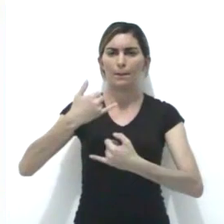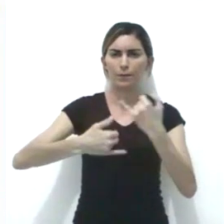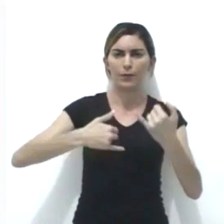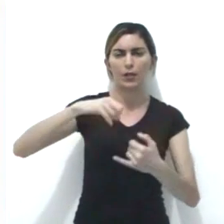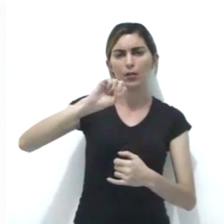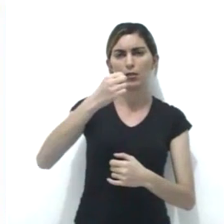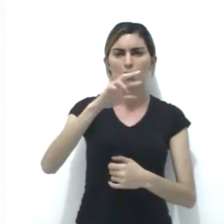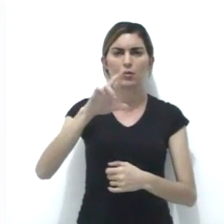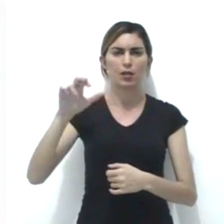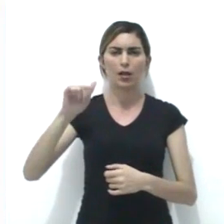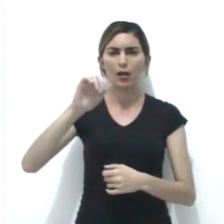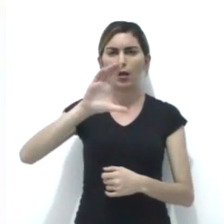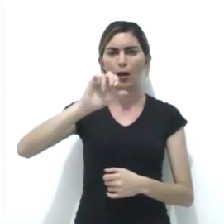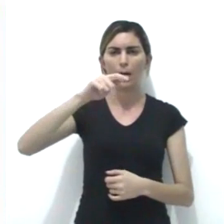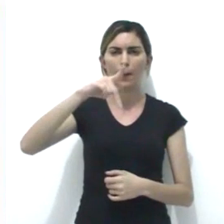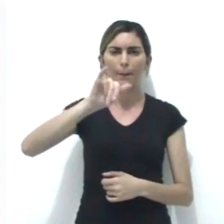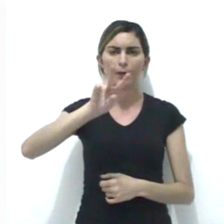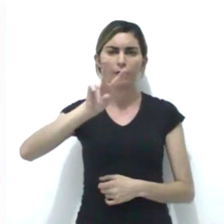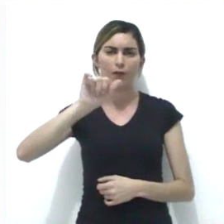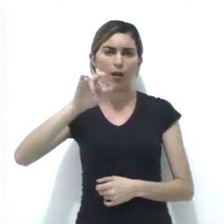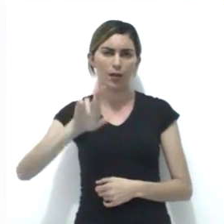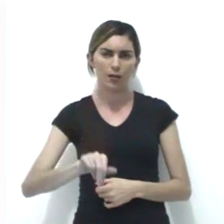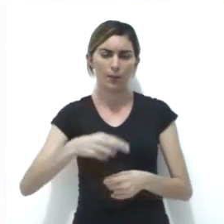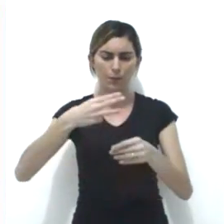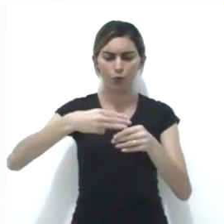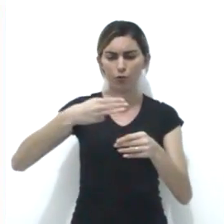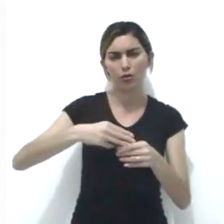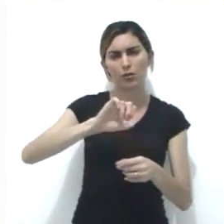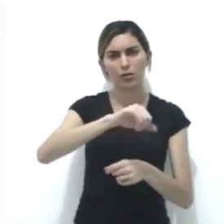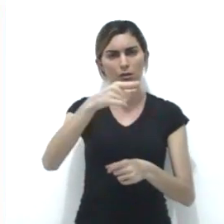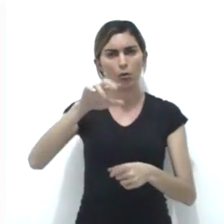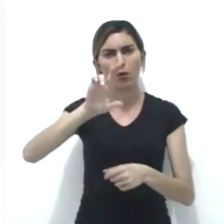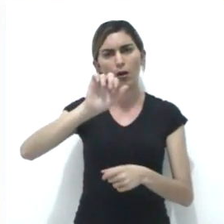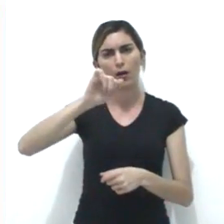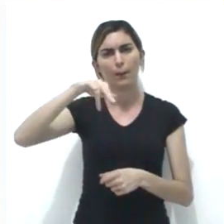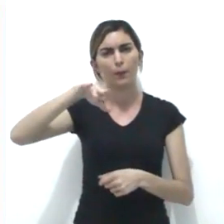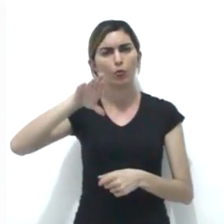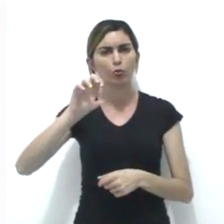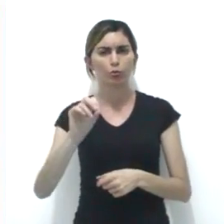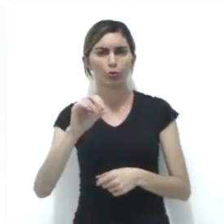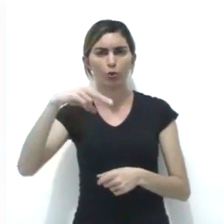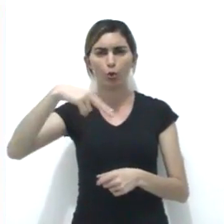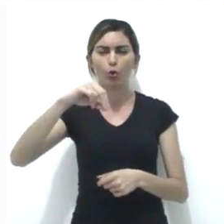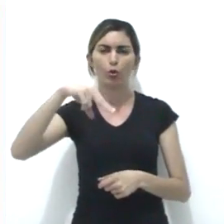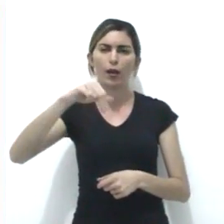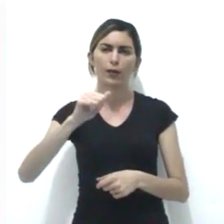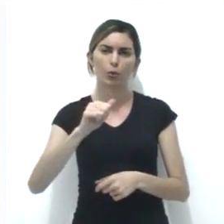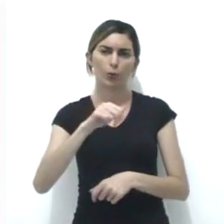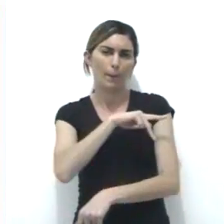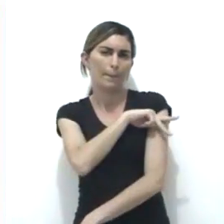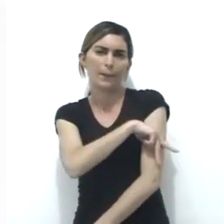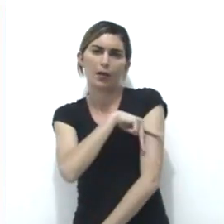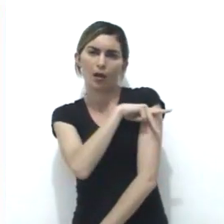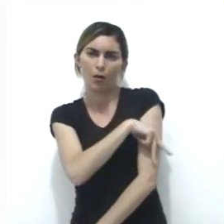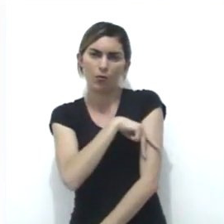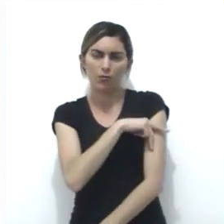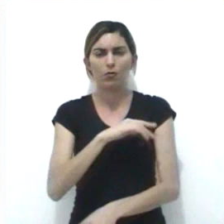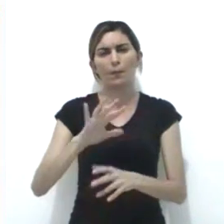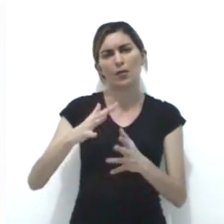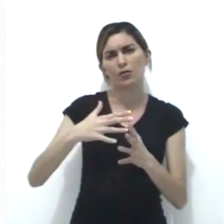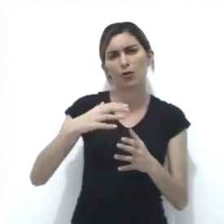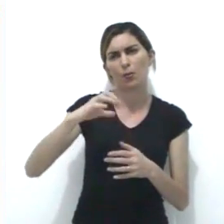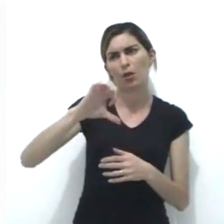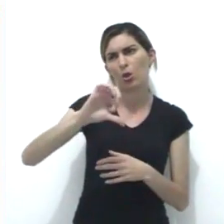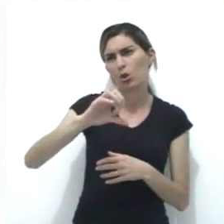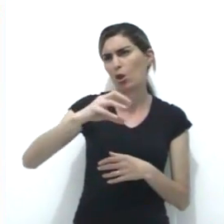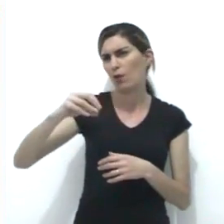Nacional Serra da Capivara. Localizado no município de São Raimundo Nonato, no estado do Piauí, e com pouco